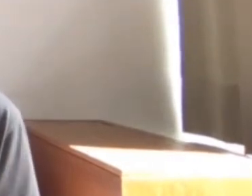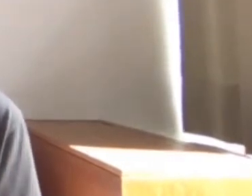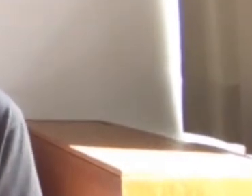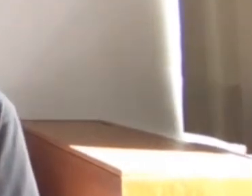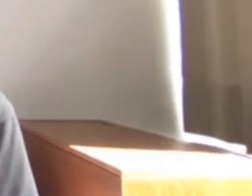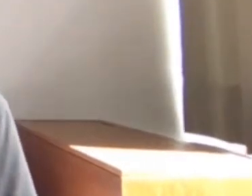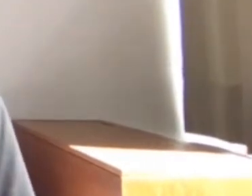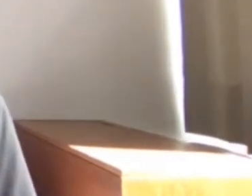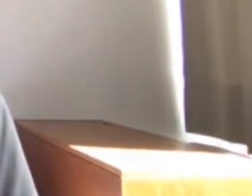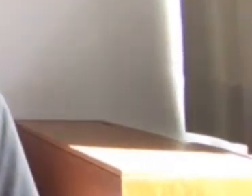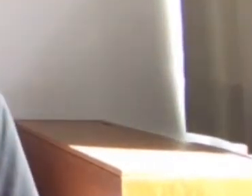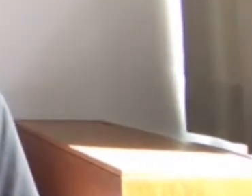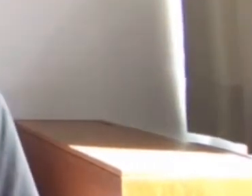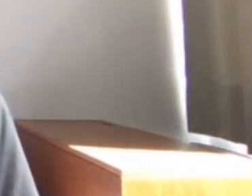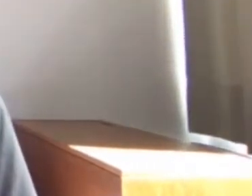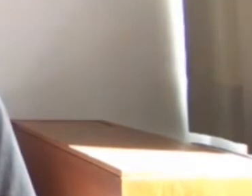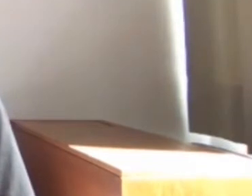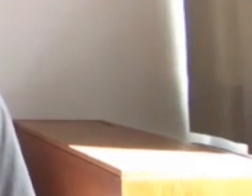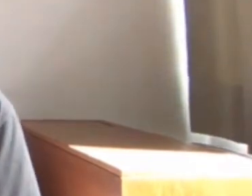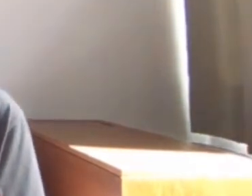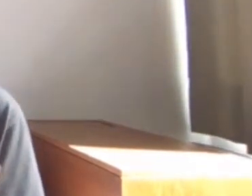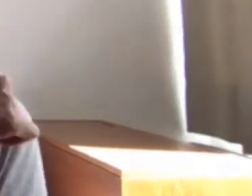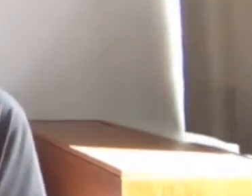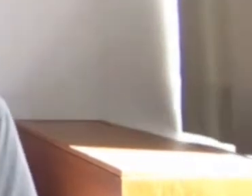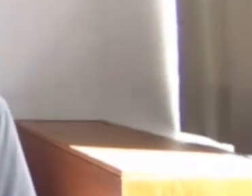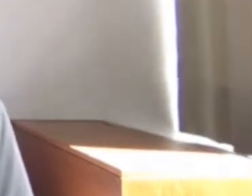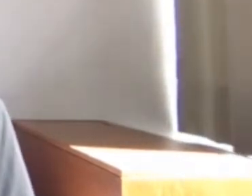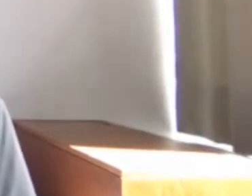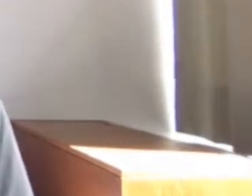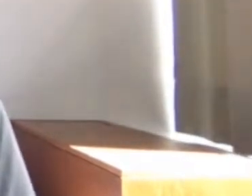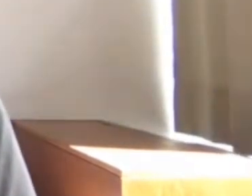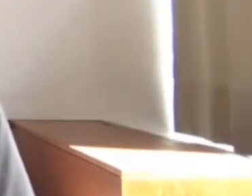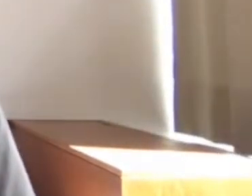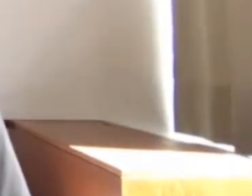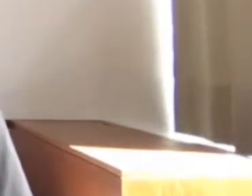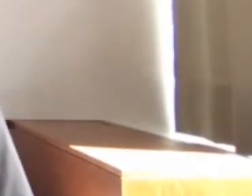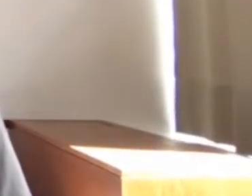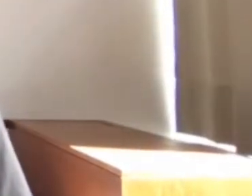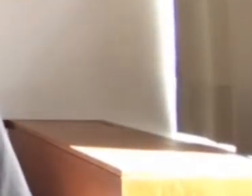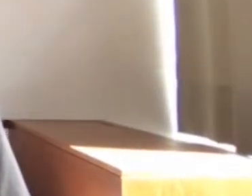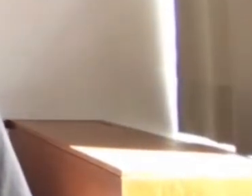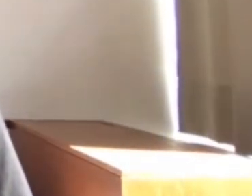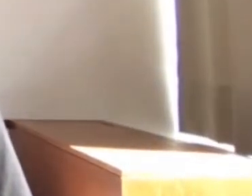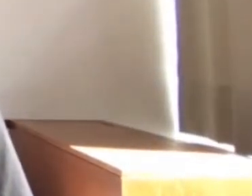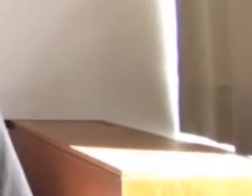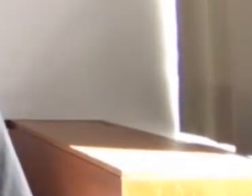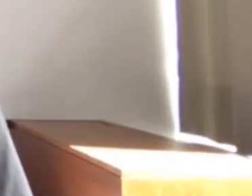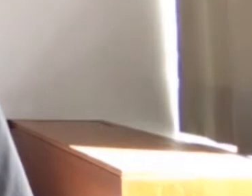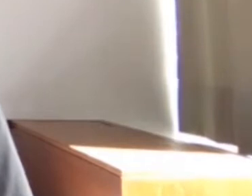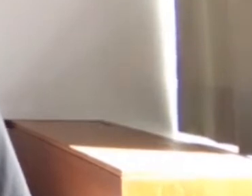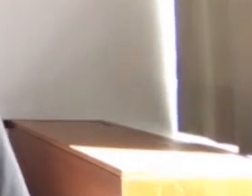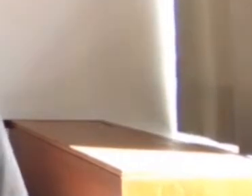uma tatuagem tribal maori no braço direito e estou vestindo uma camiseta cinza com o escrito Lute com uma